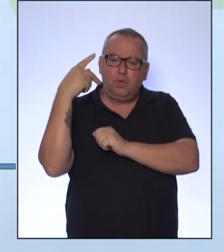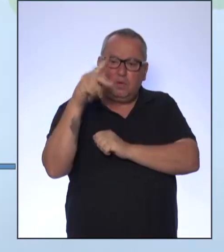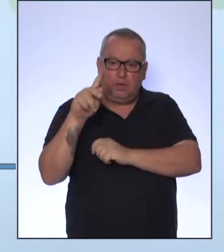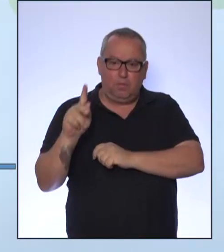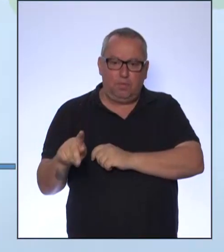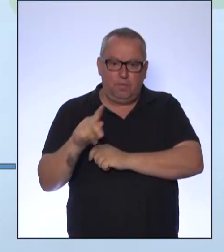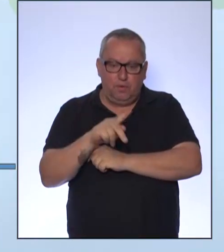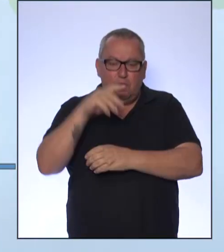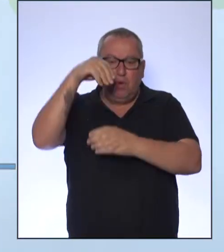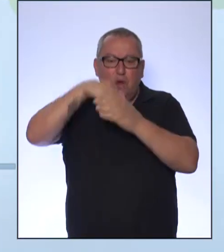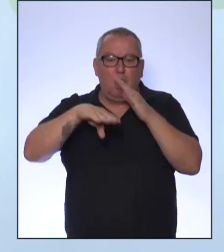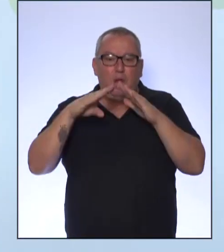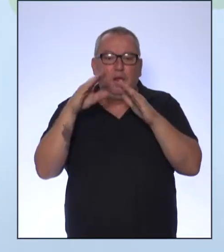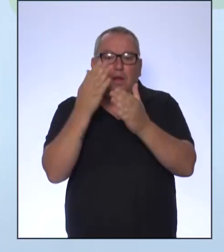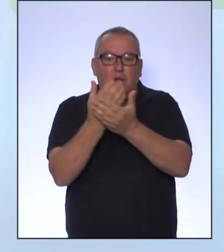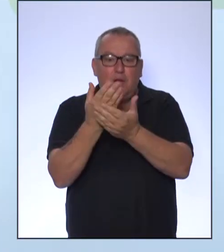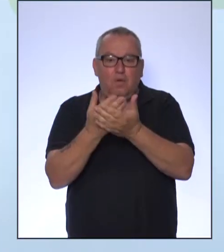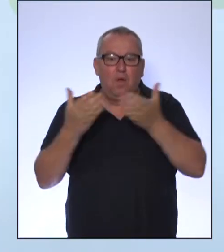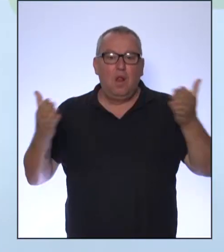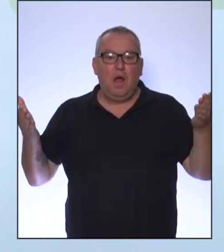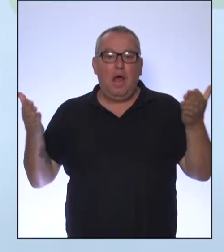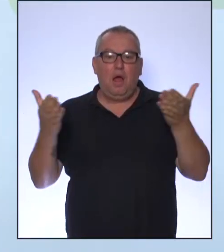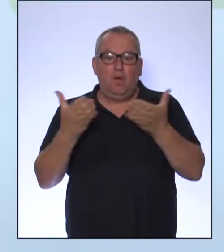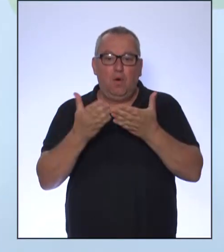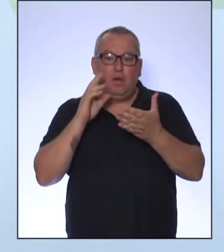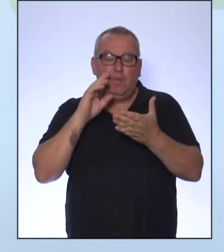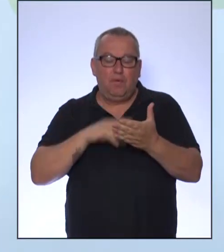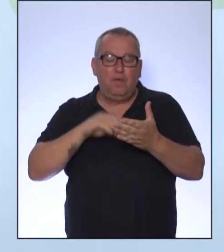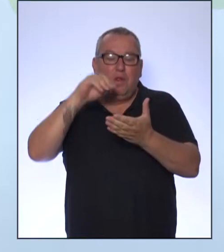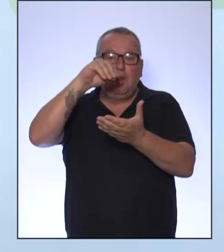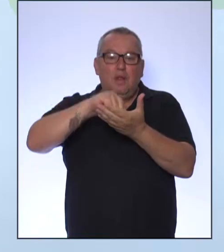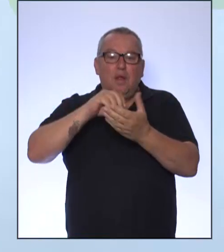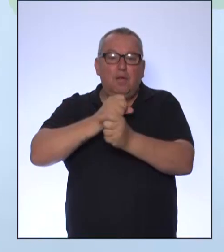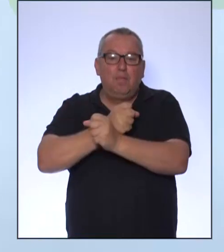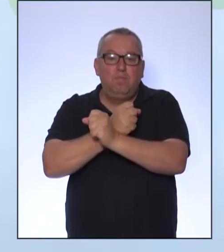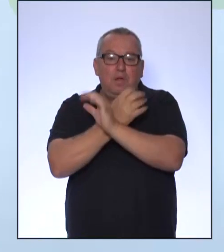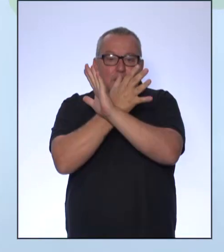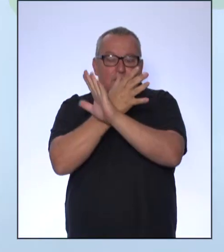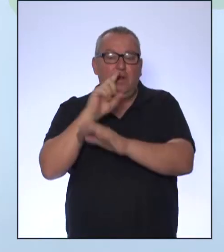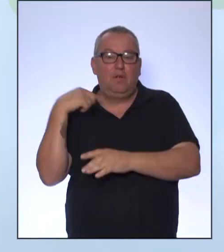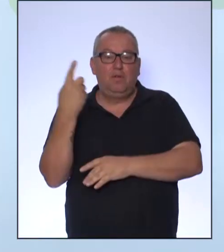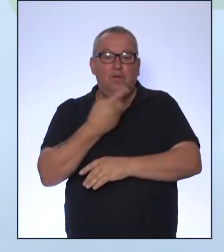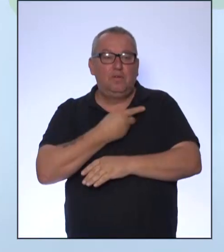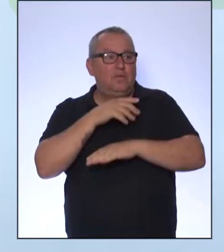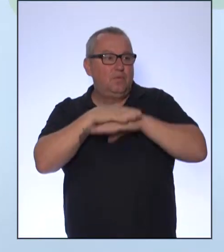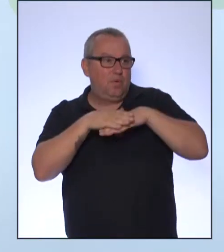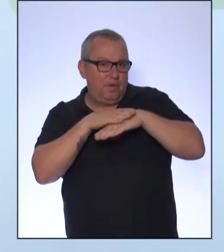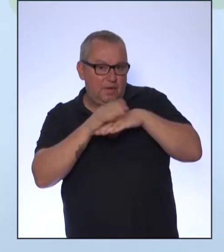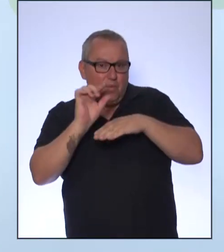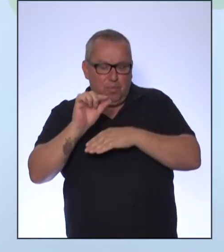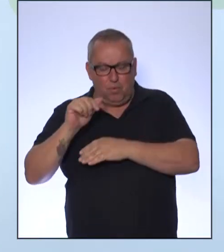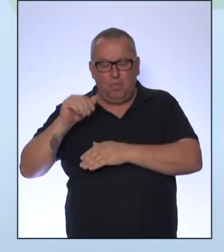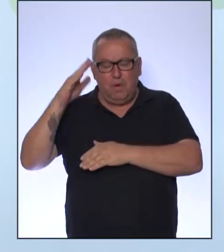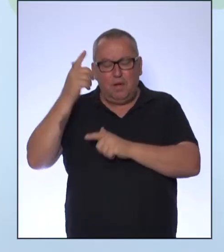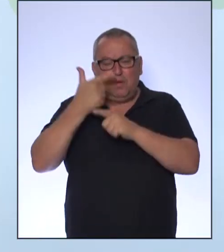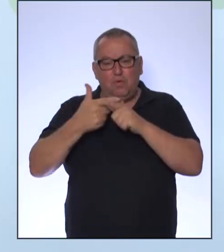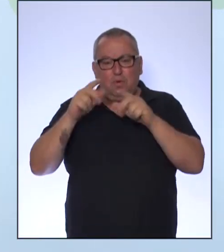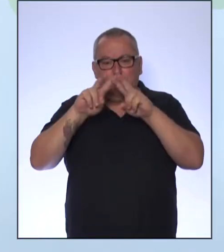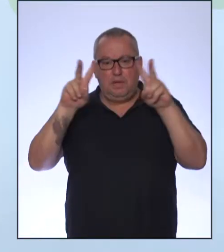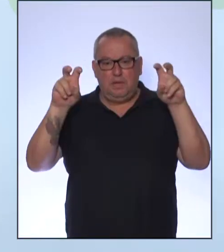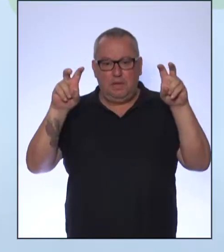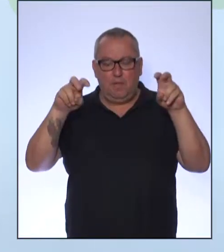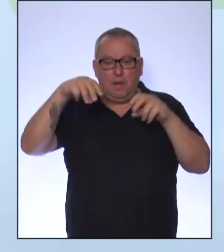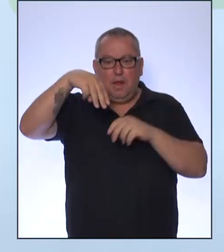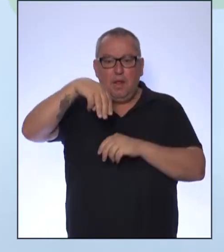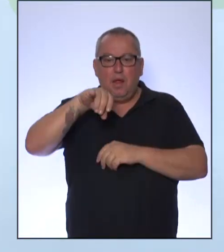professora na escola. E que agora, pelo Centro de Mídias, a gente vai ter a oportunidade de conversar um pouquinho mais sobre esse tema.